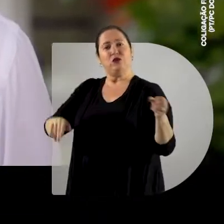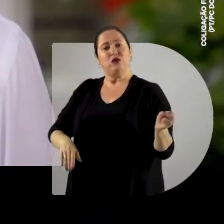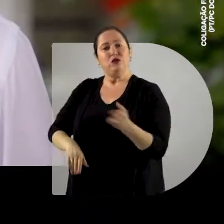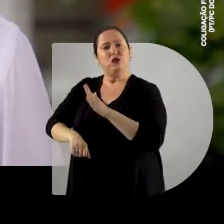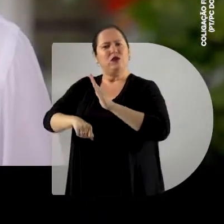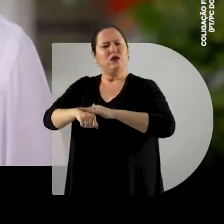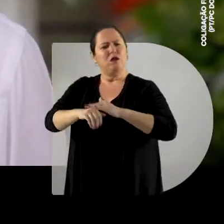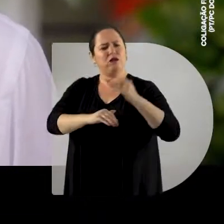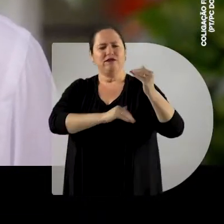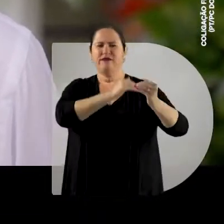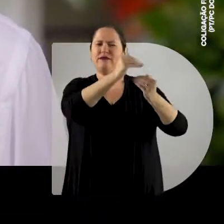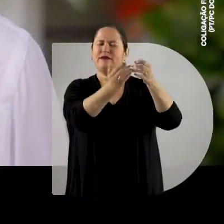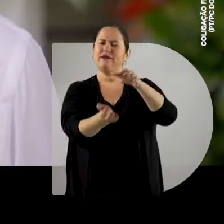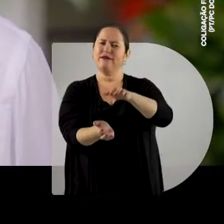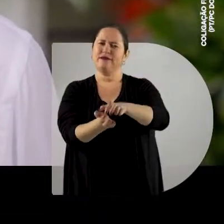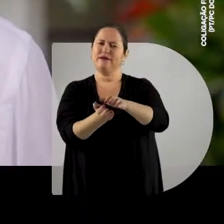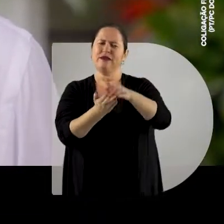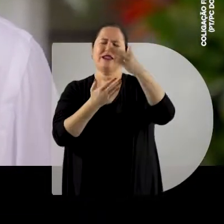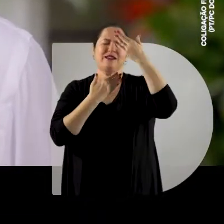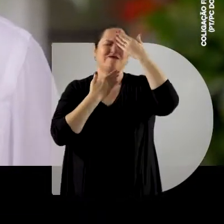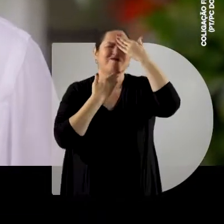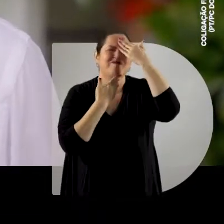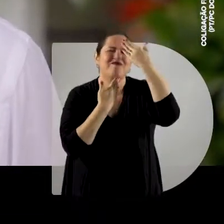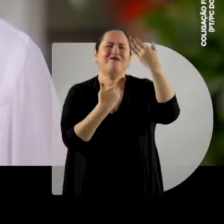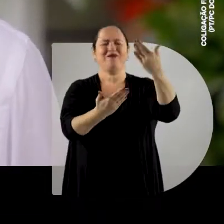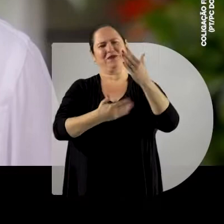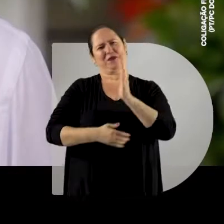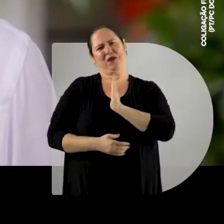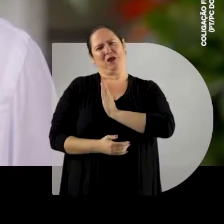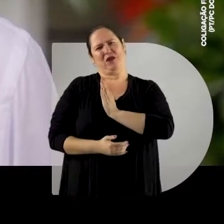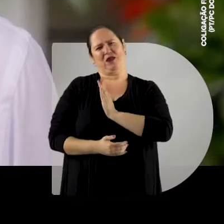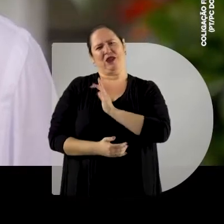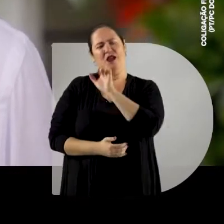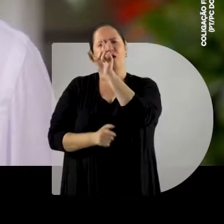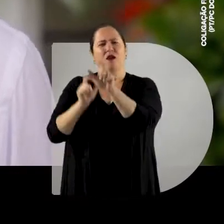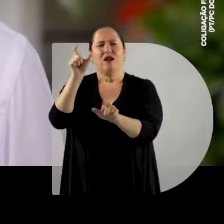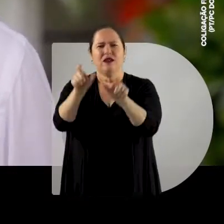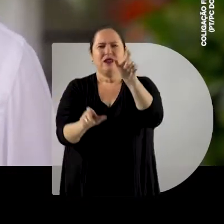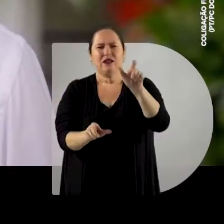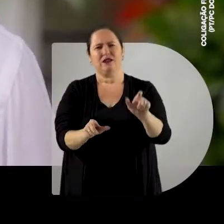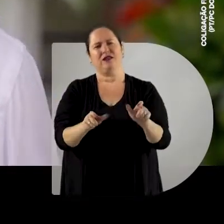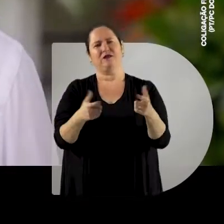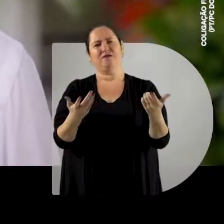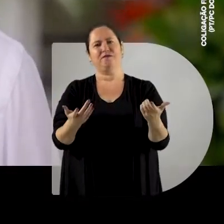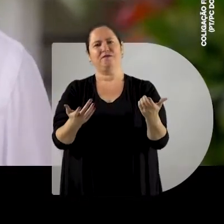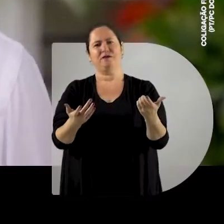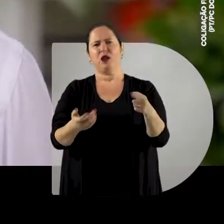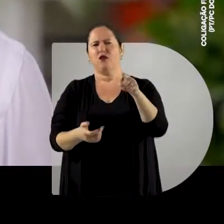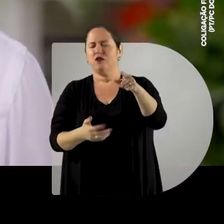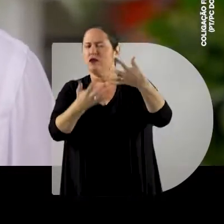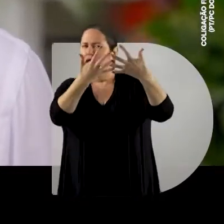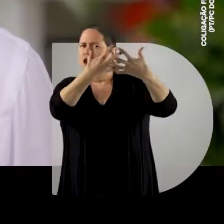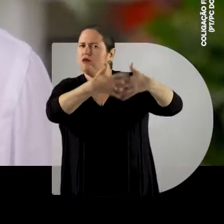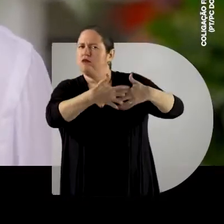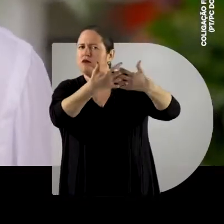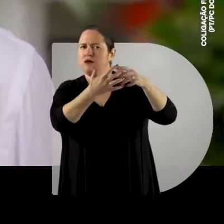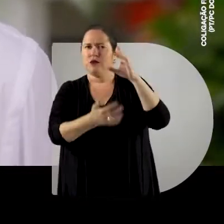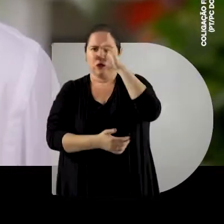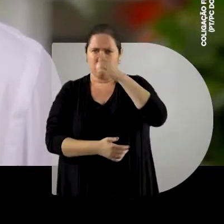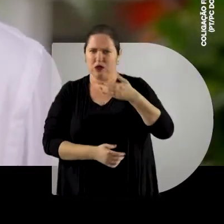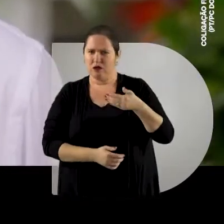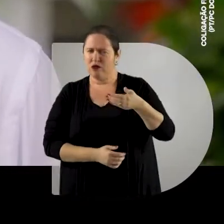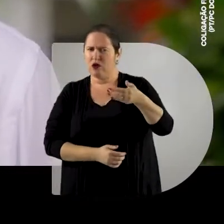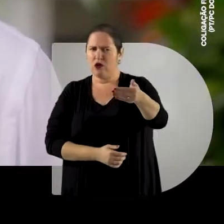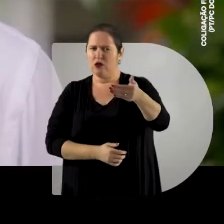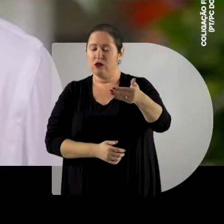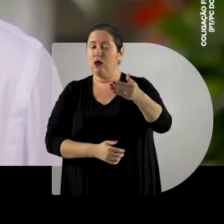crescimento em Pernambuco Agradeço de coração o carinho de todos E se me permite, peço uma reflexão Domingo que